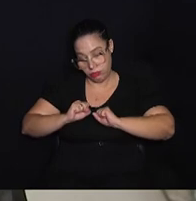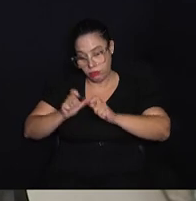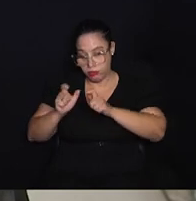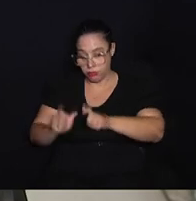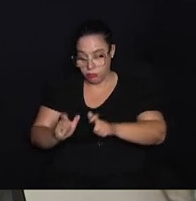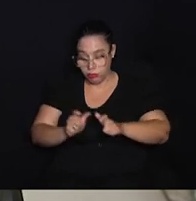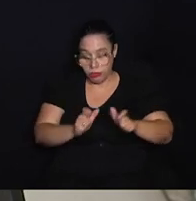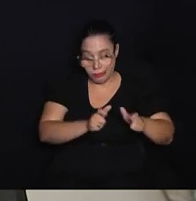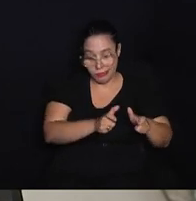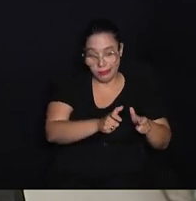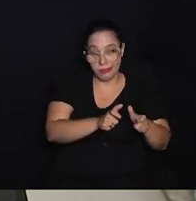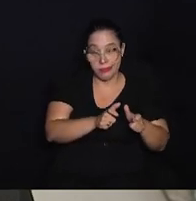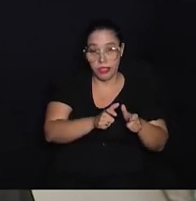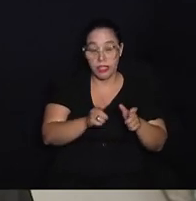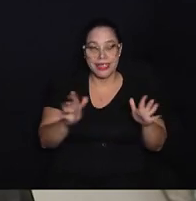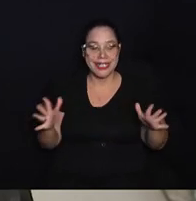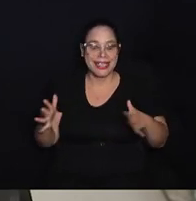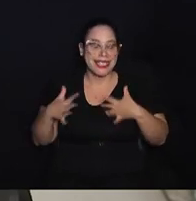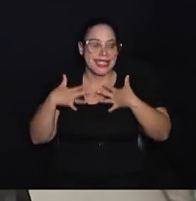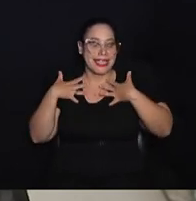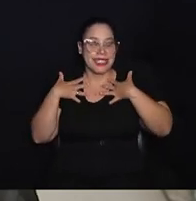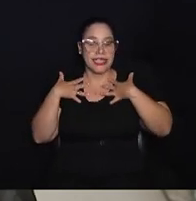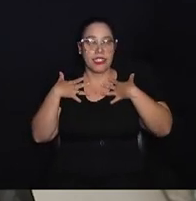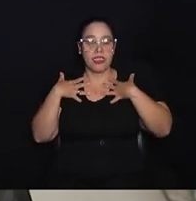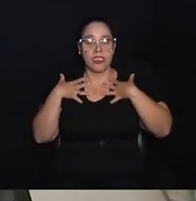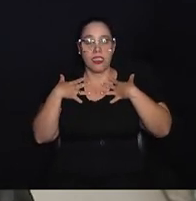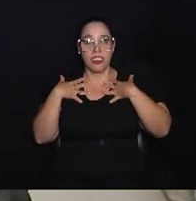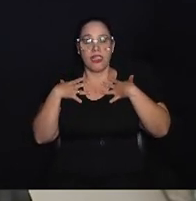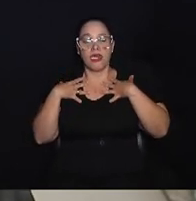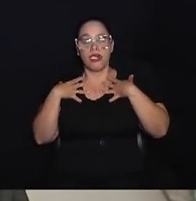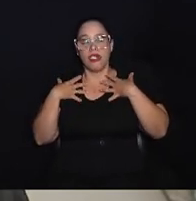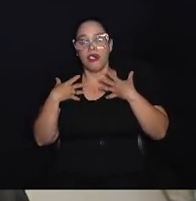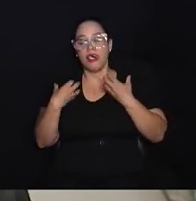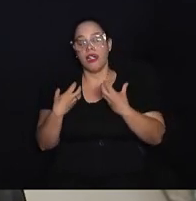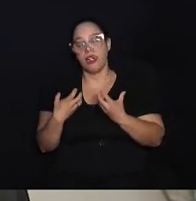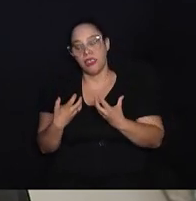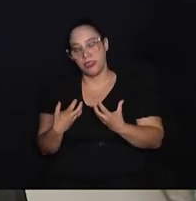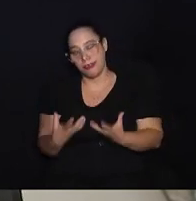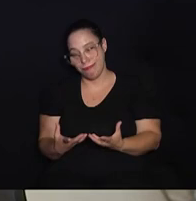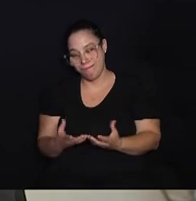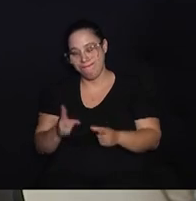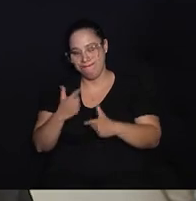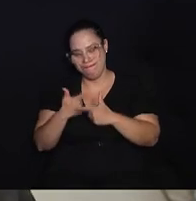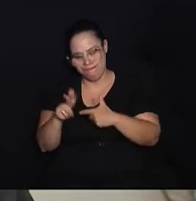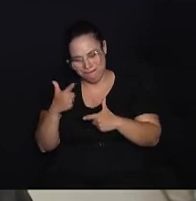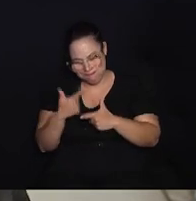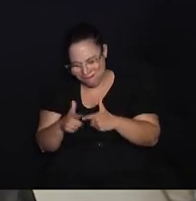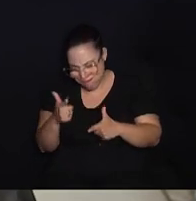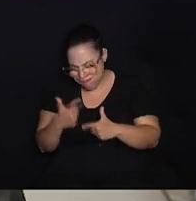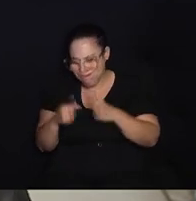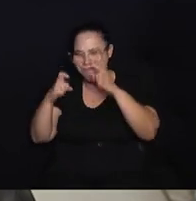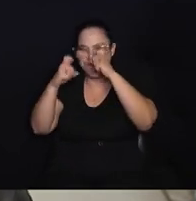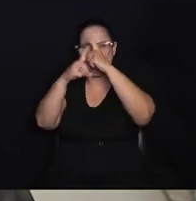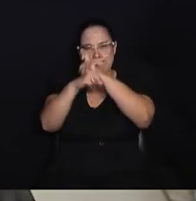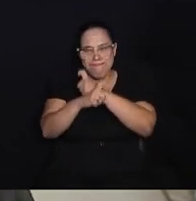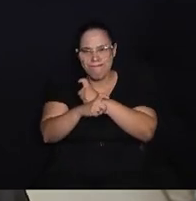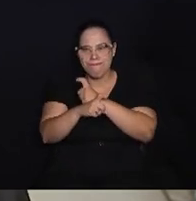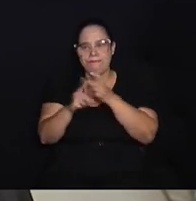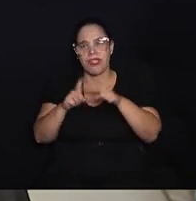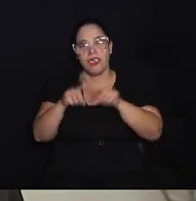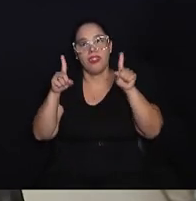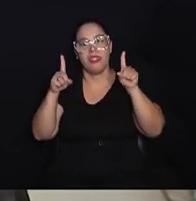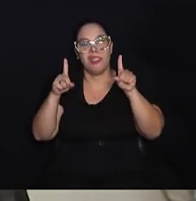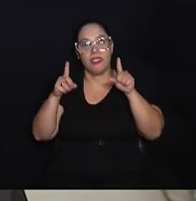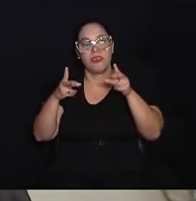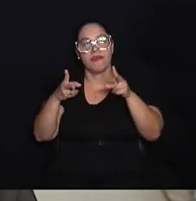alegres, né? E por mesmo, muito com problema, estar passando muitos problemas, mas pelo menos